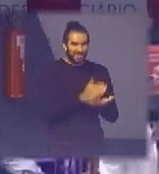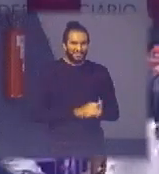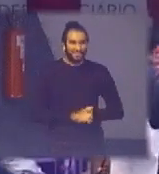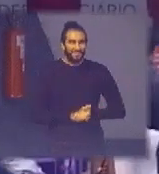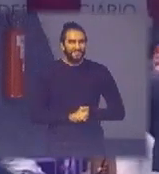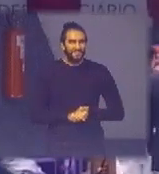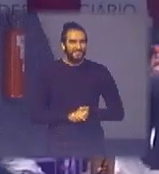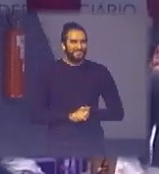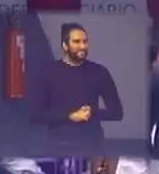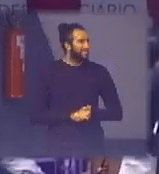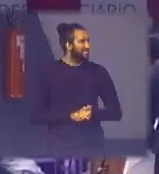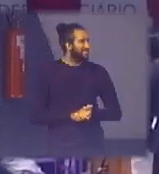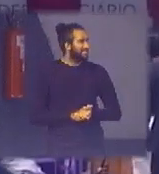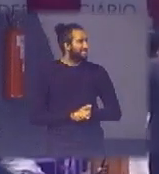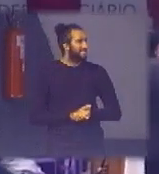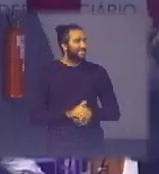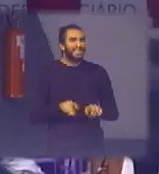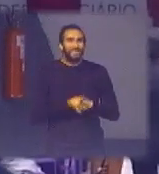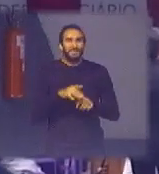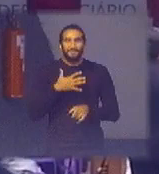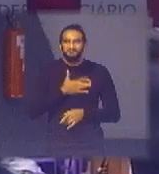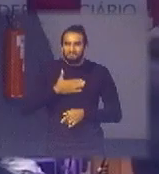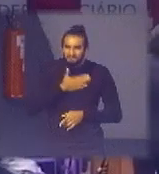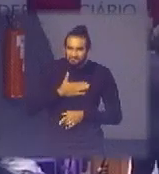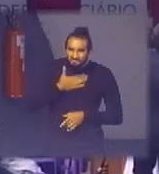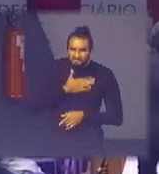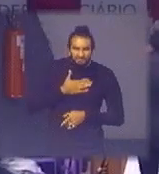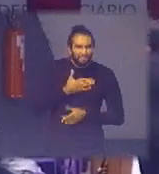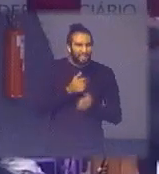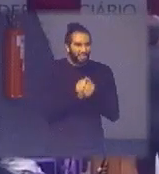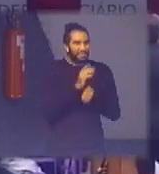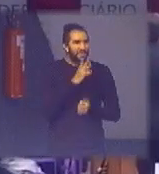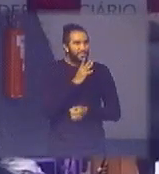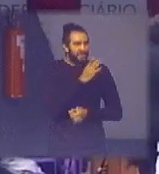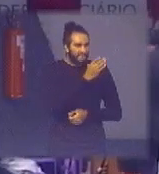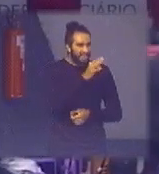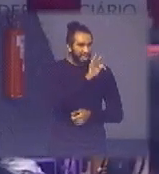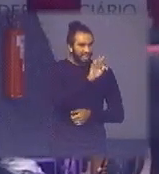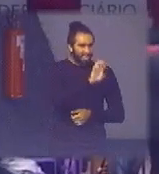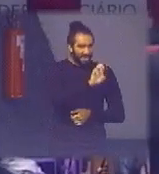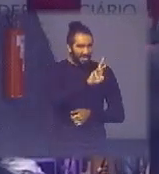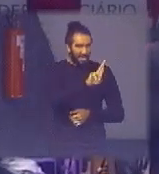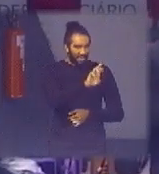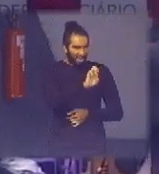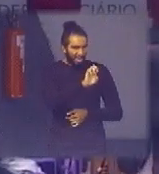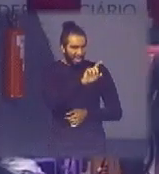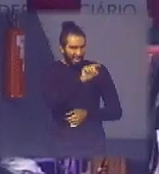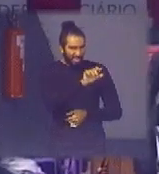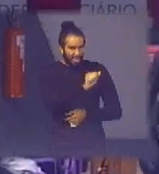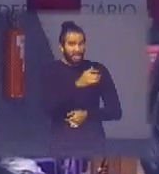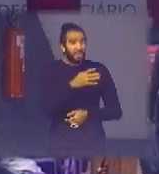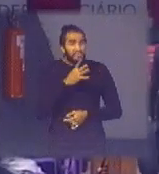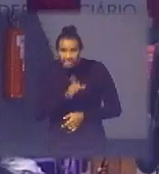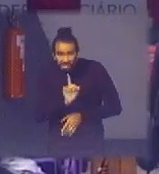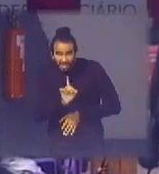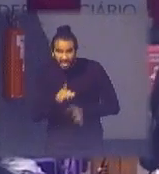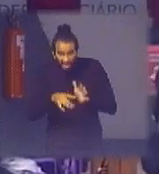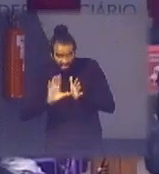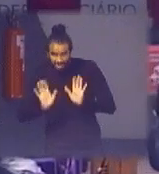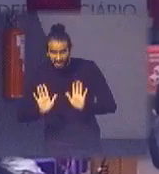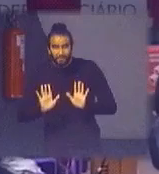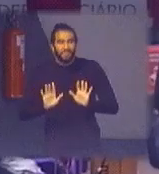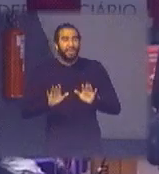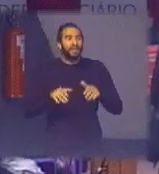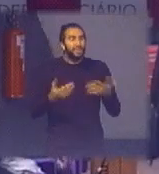queria dizer aqui também foi uma satisfação eu conheci a Tereza Villac que eu não conhecia tá então assim para mim foi